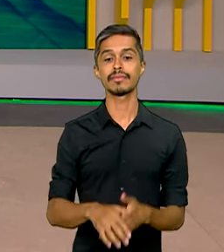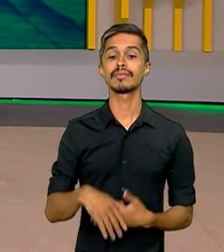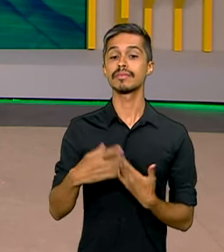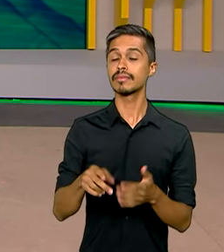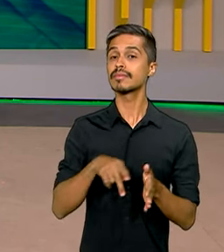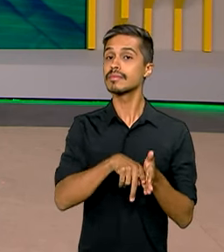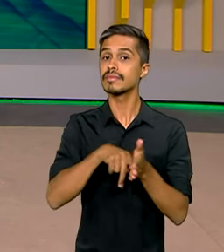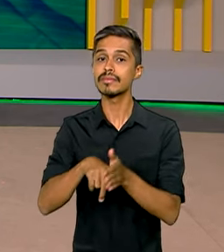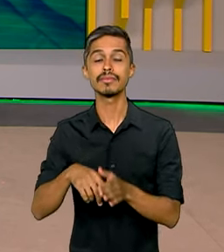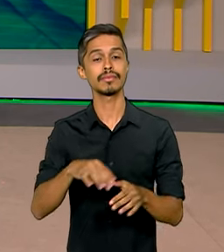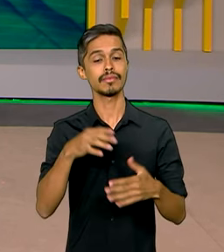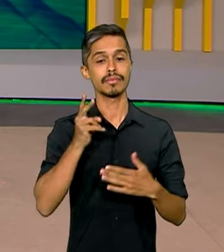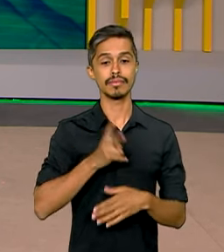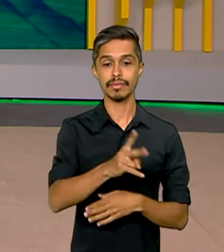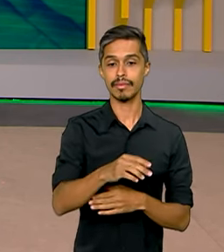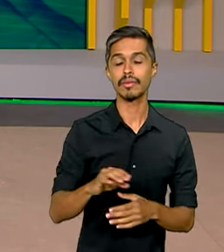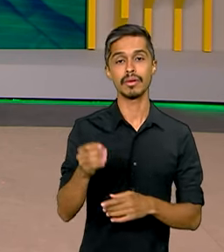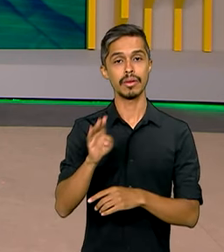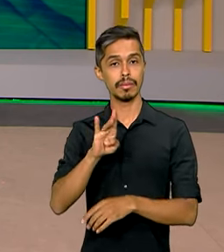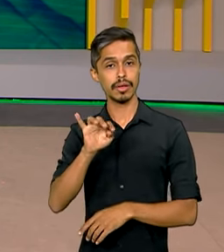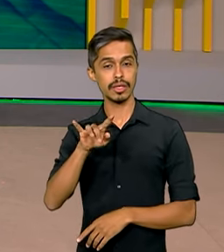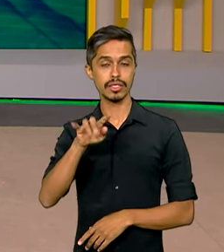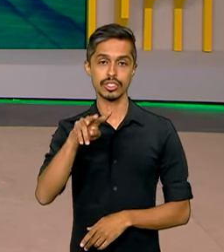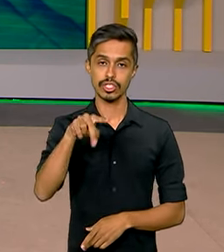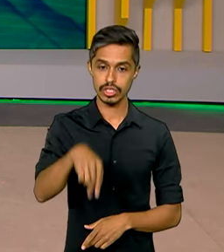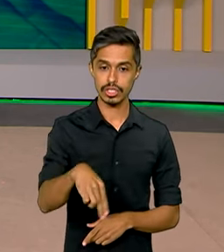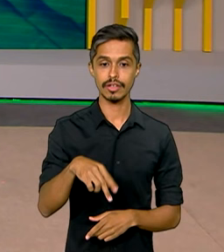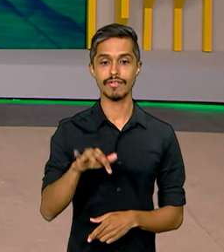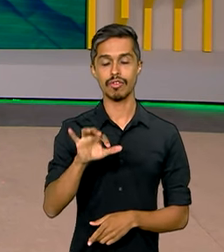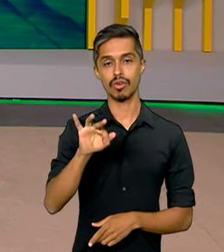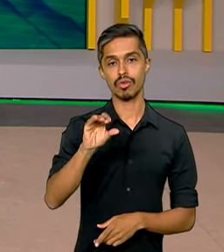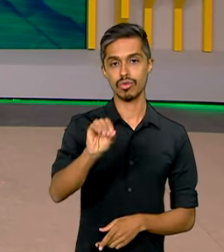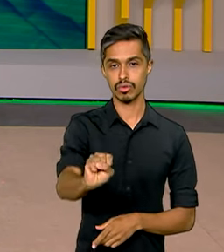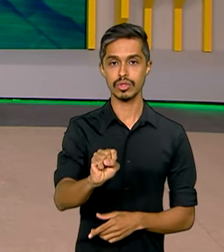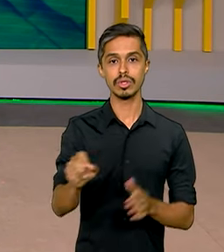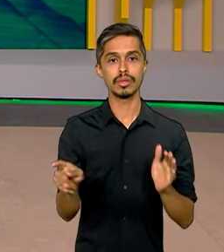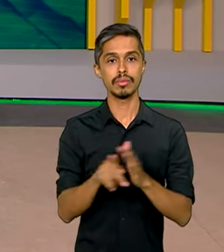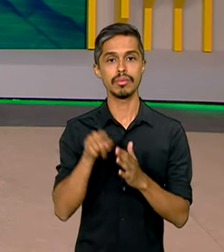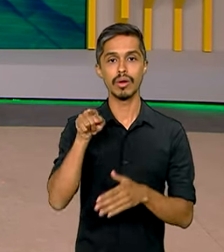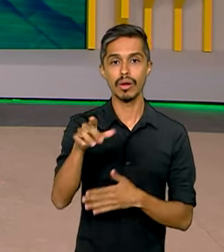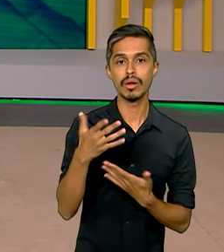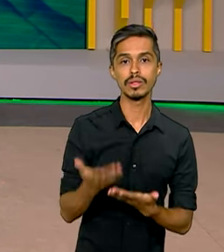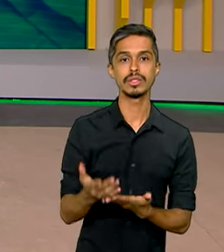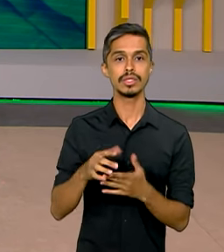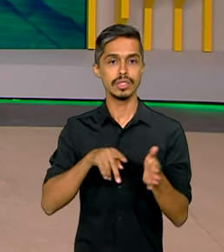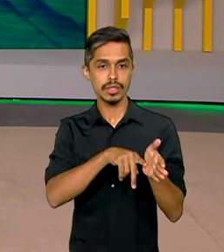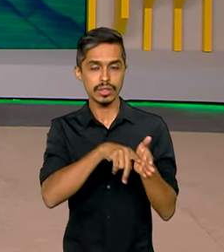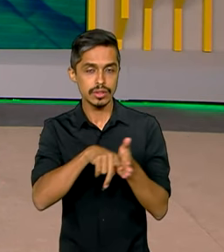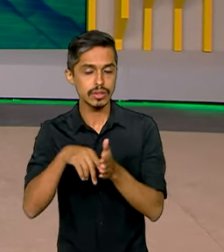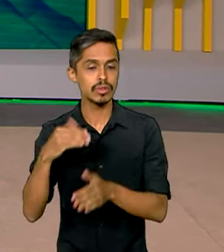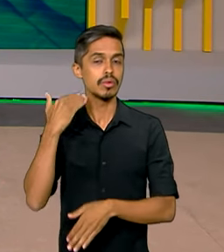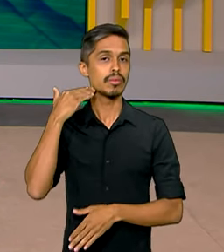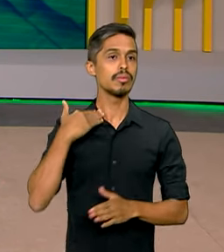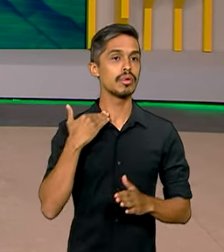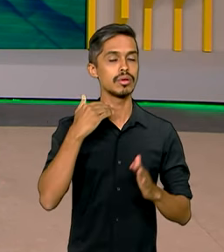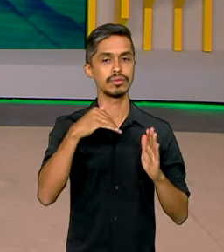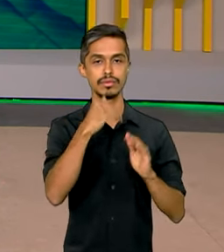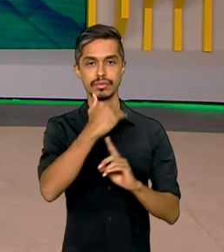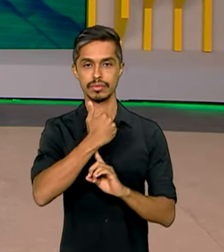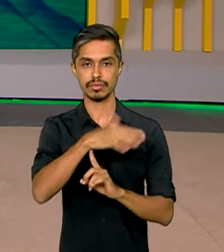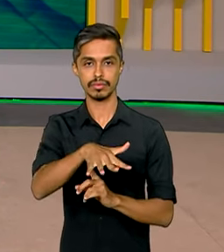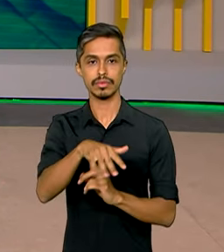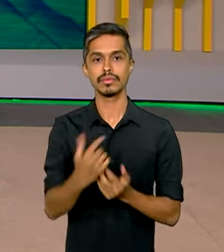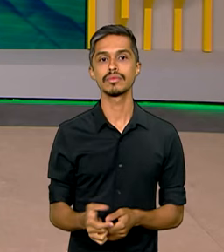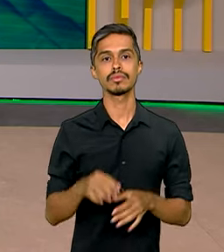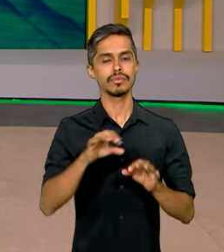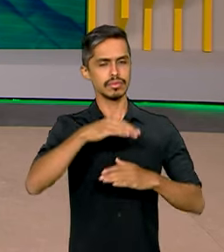isso a cada semana é o Boletim Focus do Banco Central, que ouve as projeções das 100 maiores instituições financeiras e